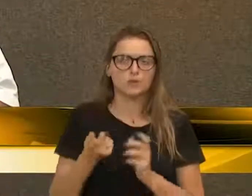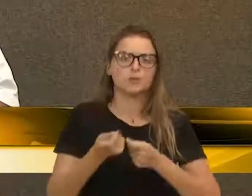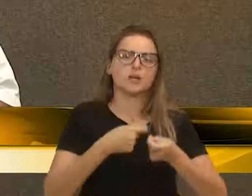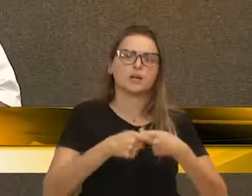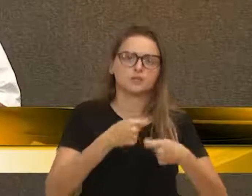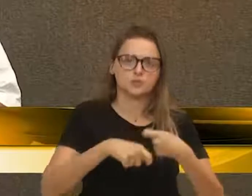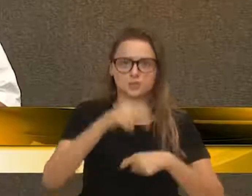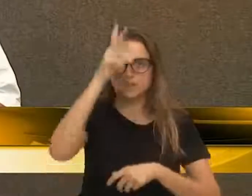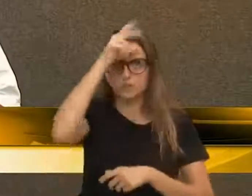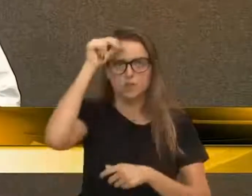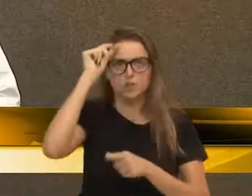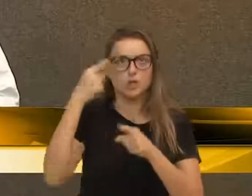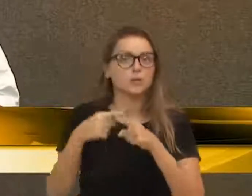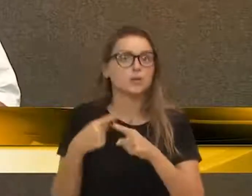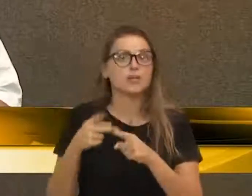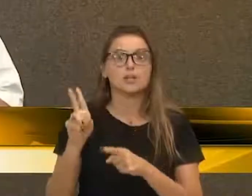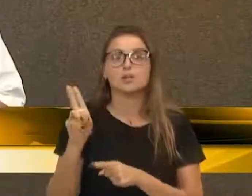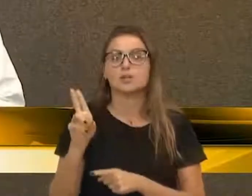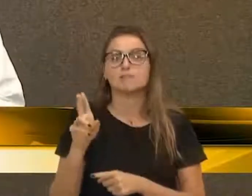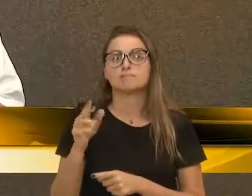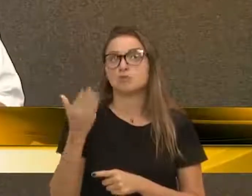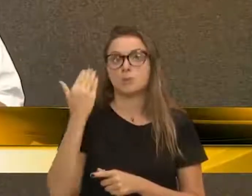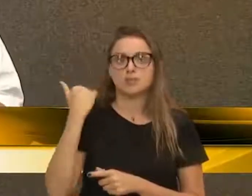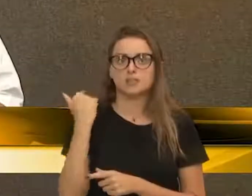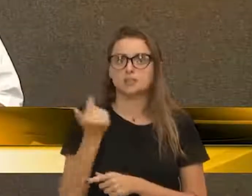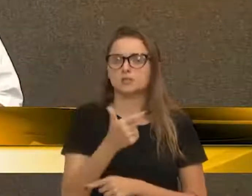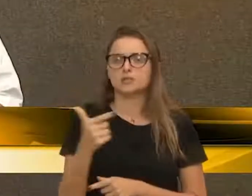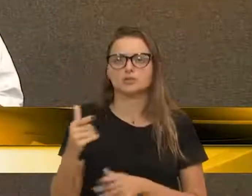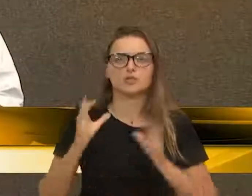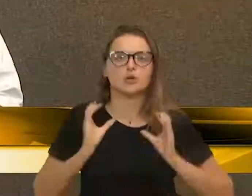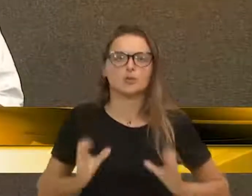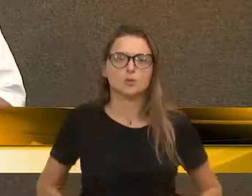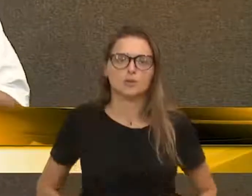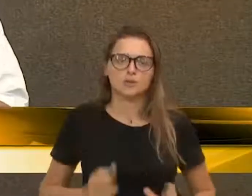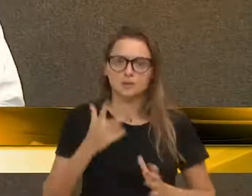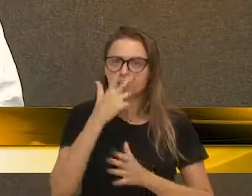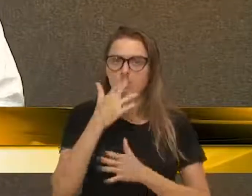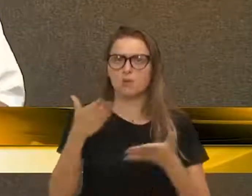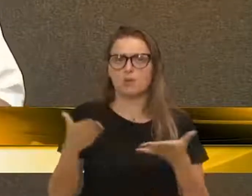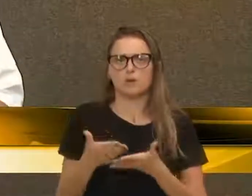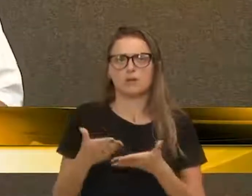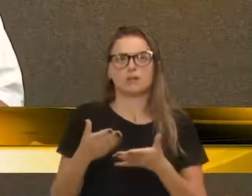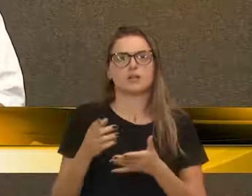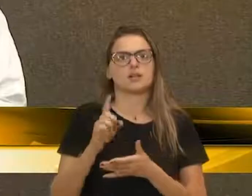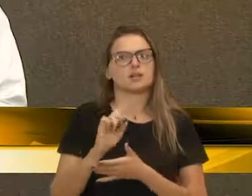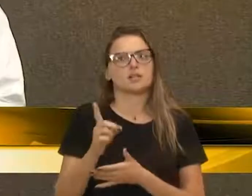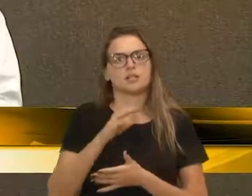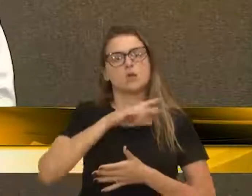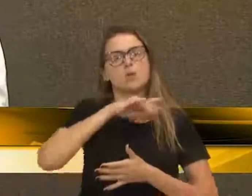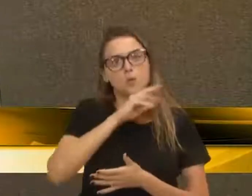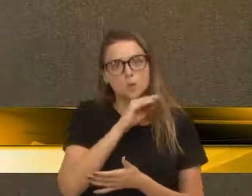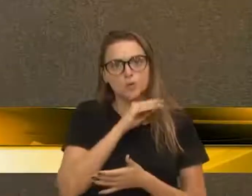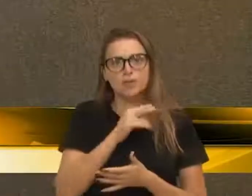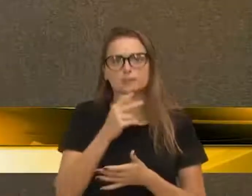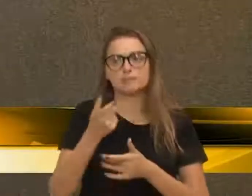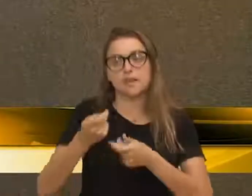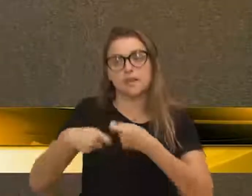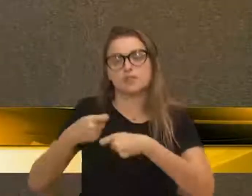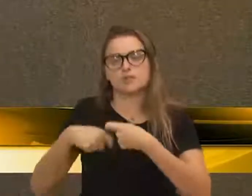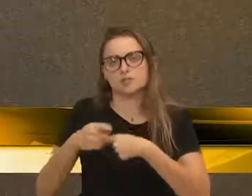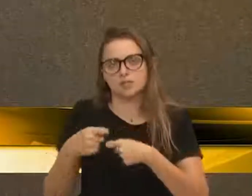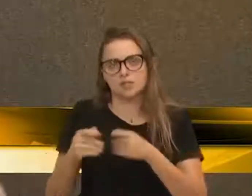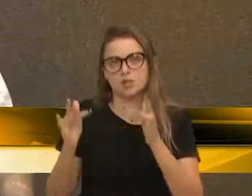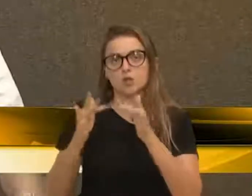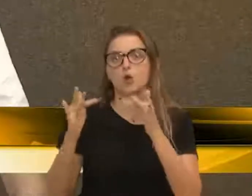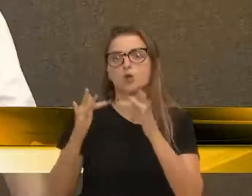de Caxias do Sul, porque nenhum tinha esse tipo de comportamento e era tão péssimo gestor na relação com